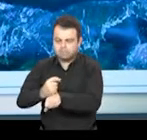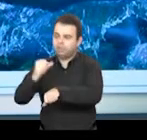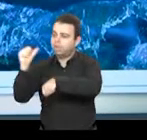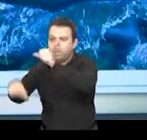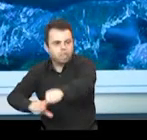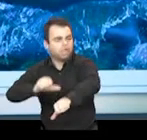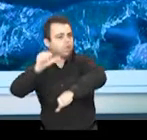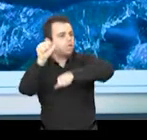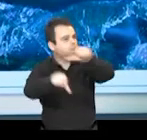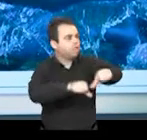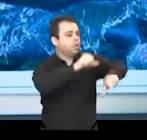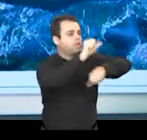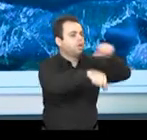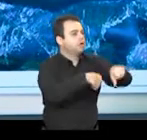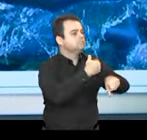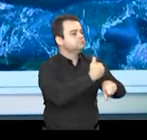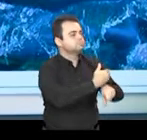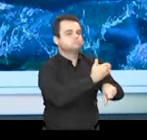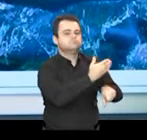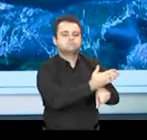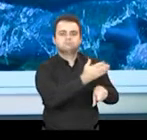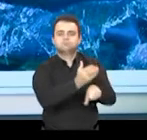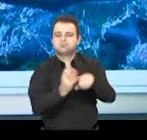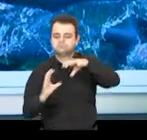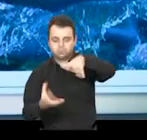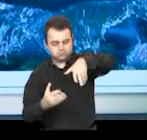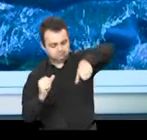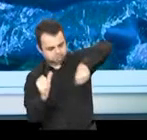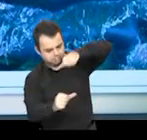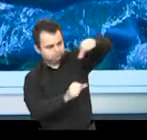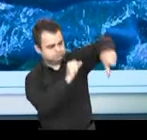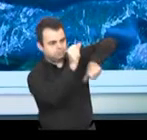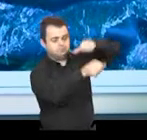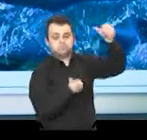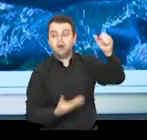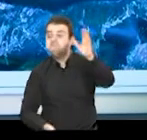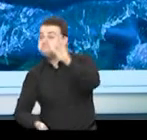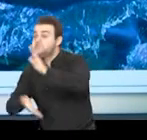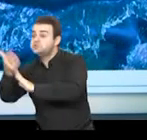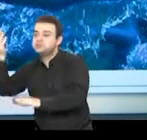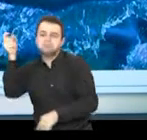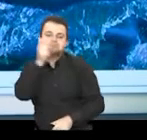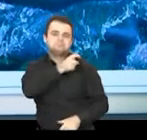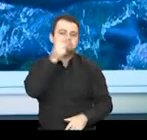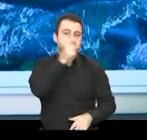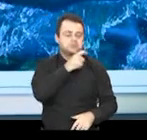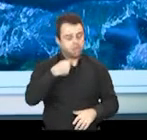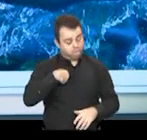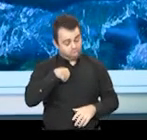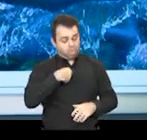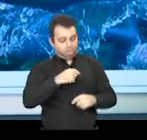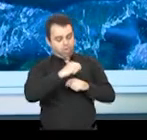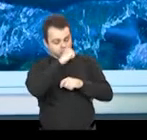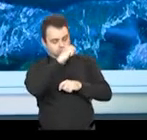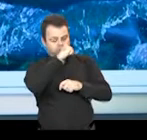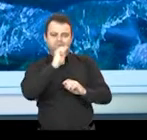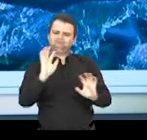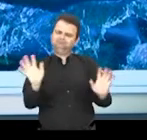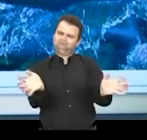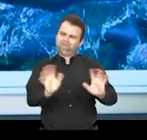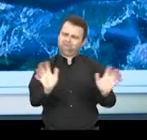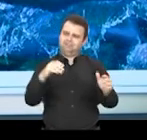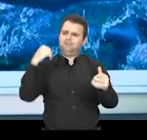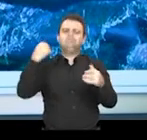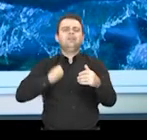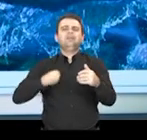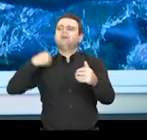muda o tempo todo no mundo. Não adianta fugir, nem mentir. Para si mesmo agora, há